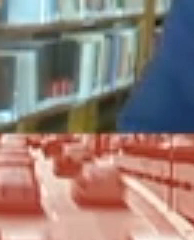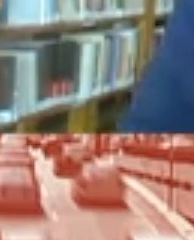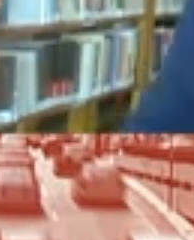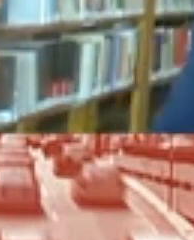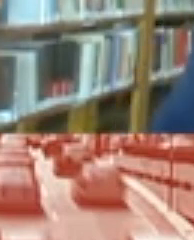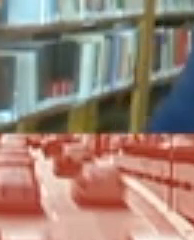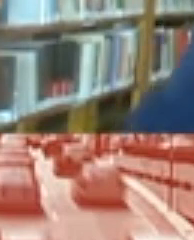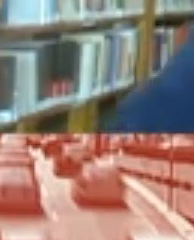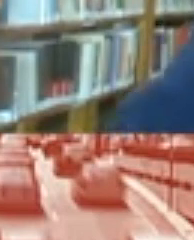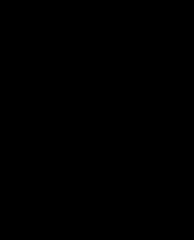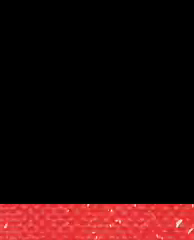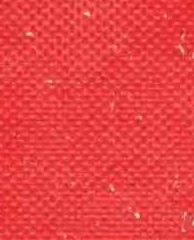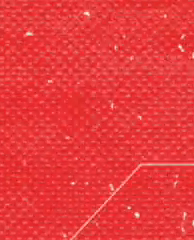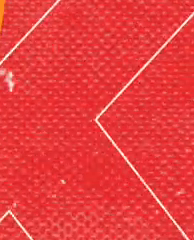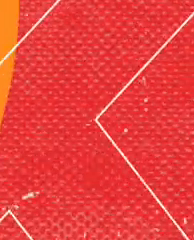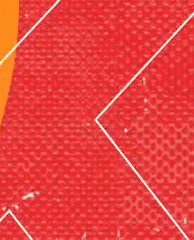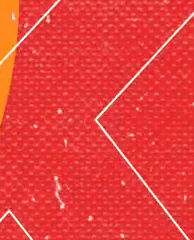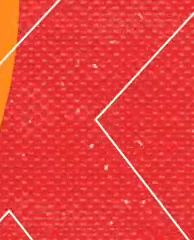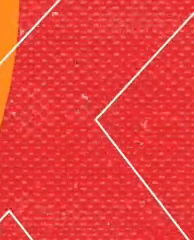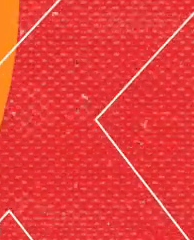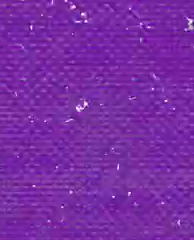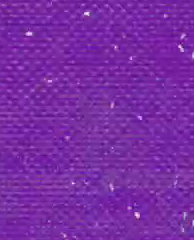bom feriado para todos e todas. Tchau.